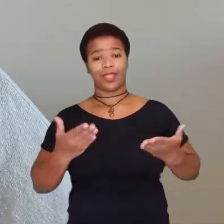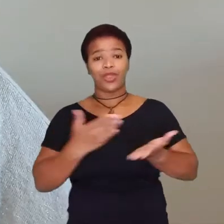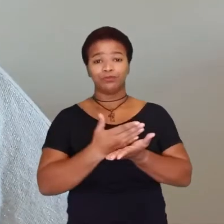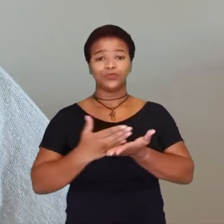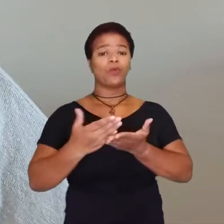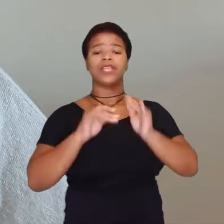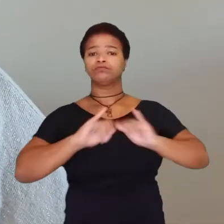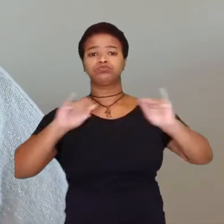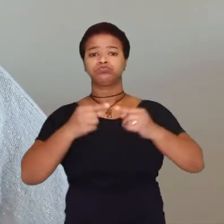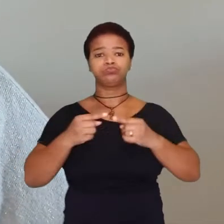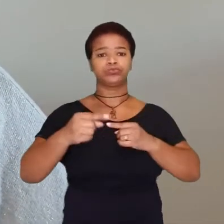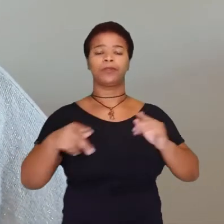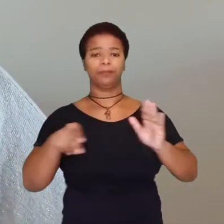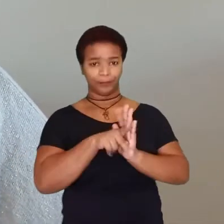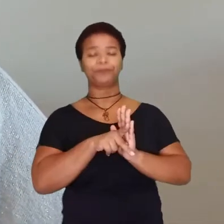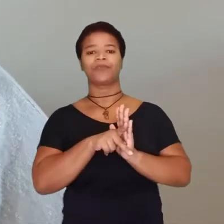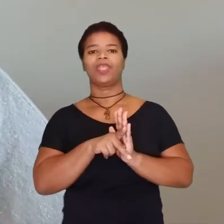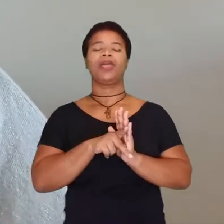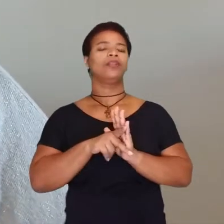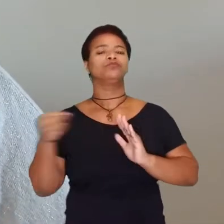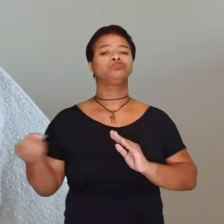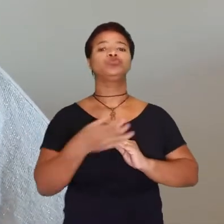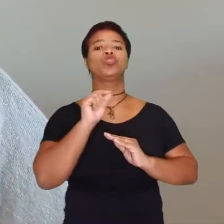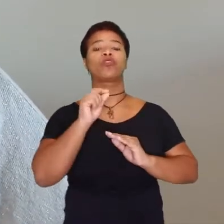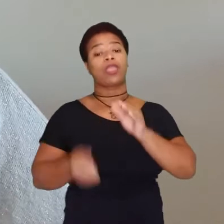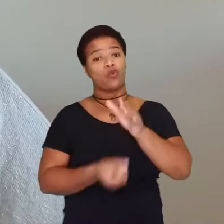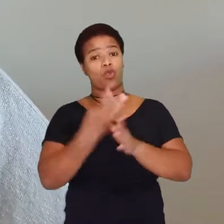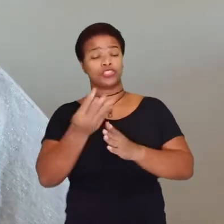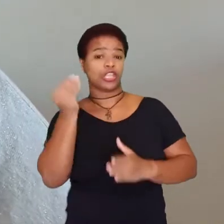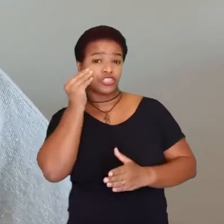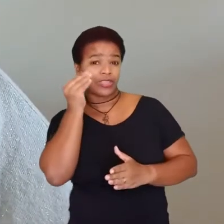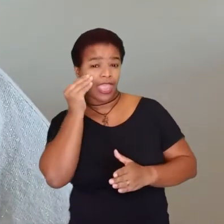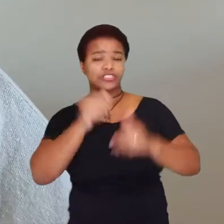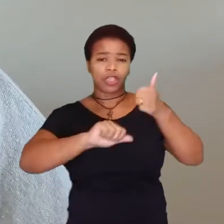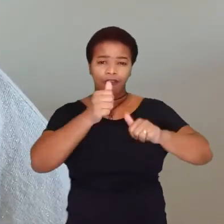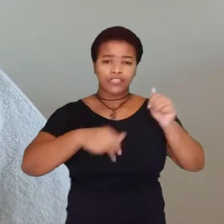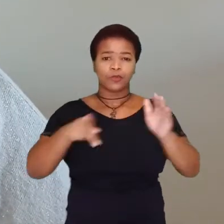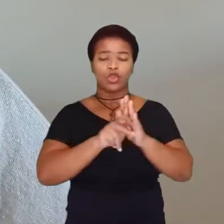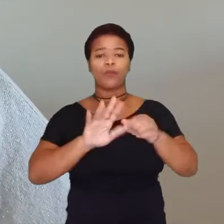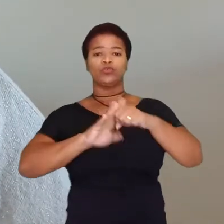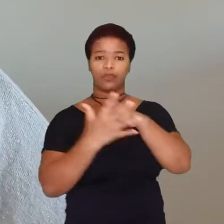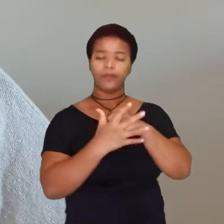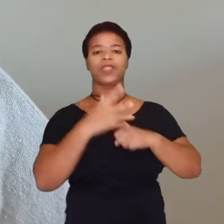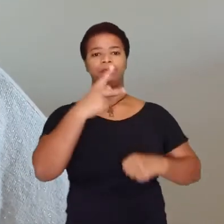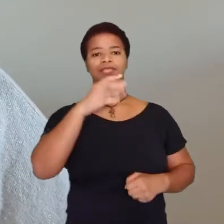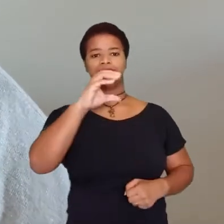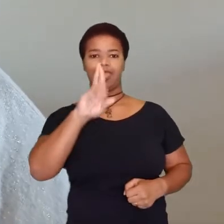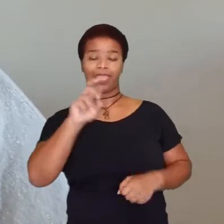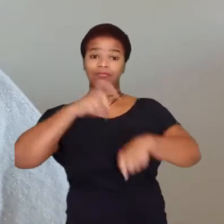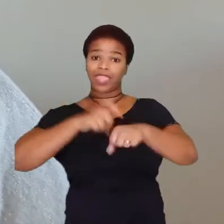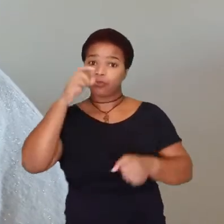E nós começamos o Boletim de Notícias dessa semana atualizando o número de testes de diagnóstico de Covid-19, o